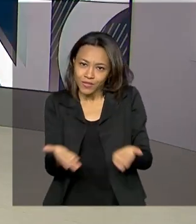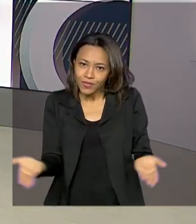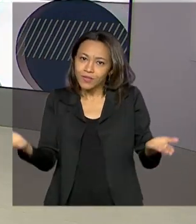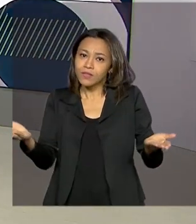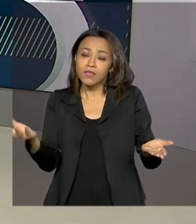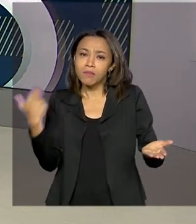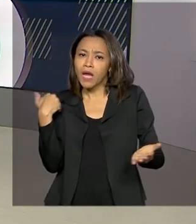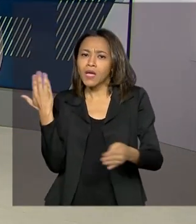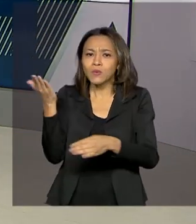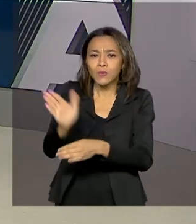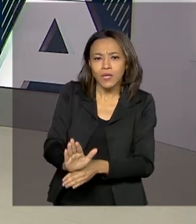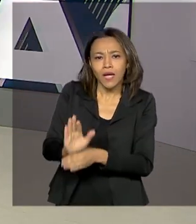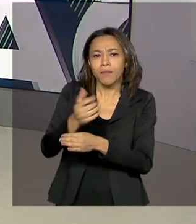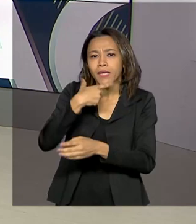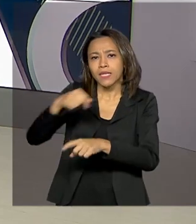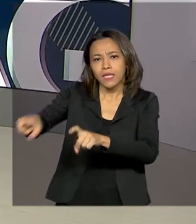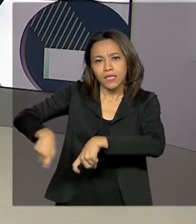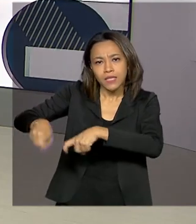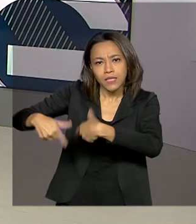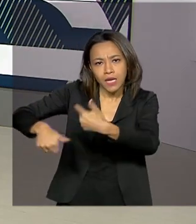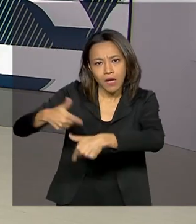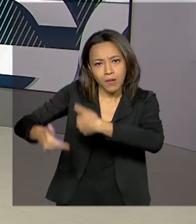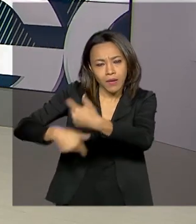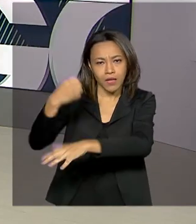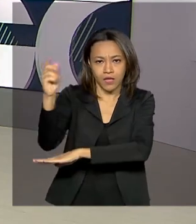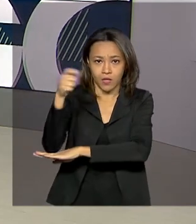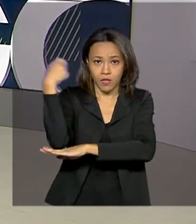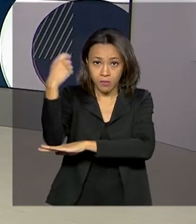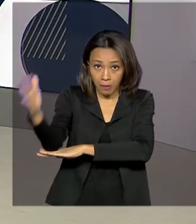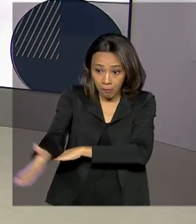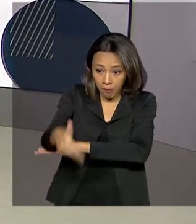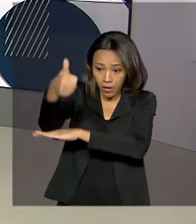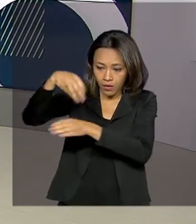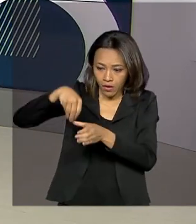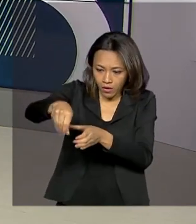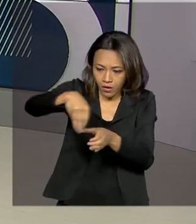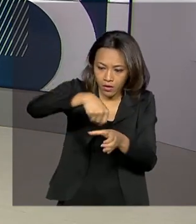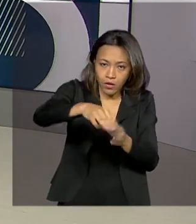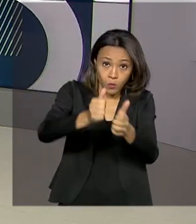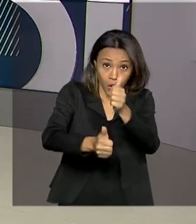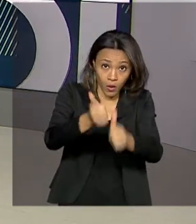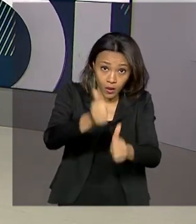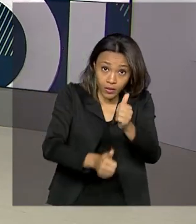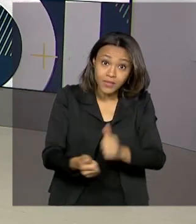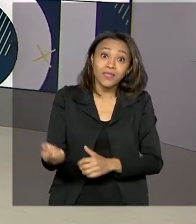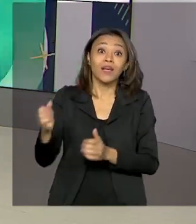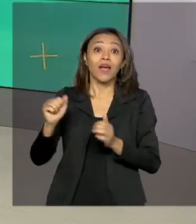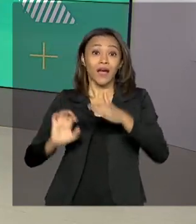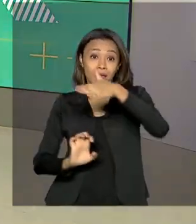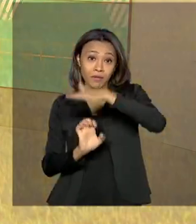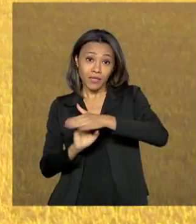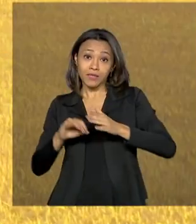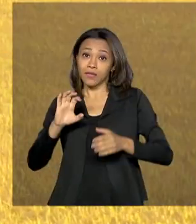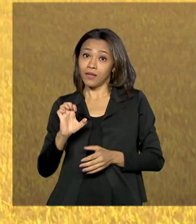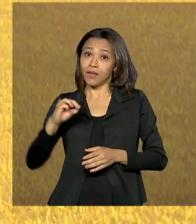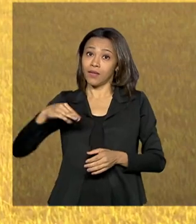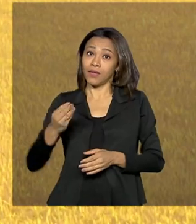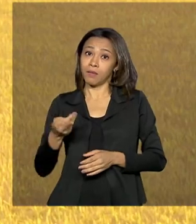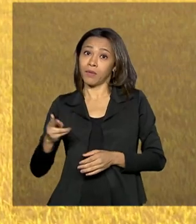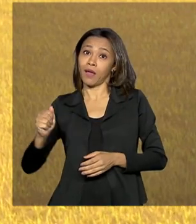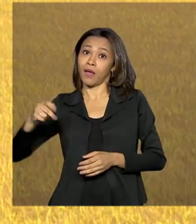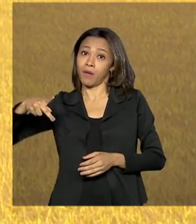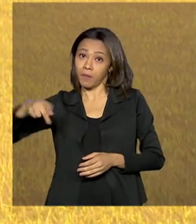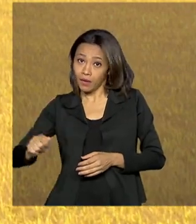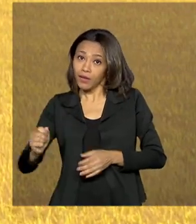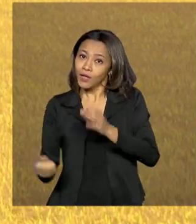produtores do Rio Grande do Sul a monitorar e melhorar a cultura do arroz, a Embrapa criou um aplicativo. O